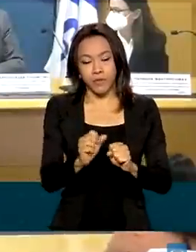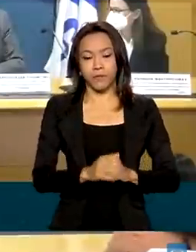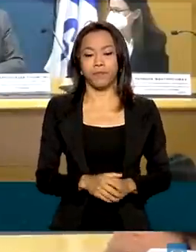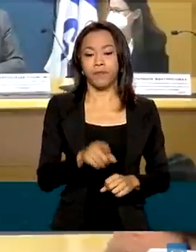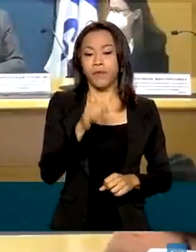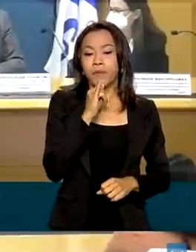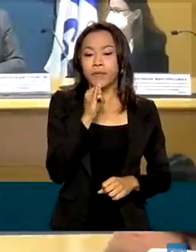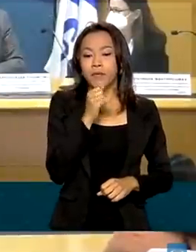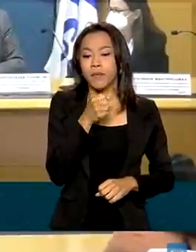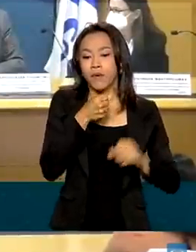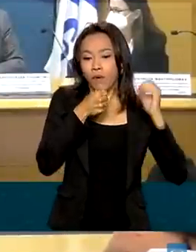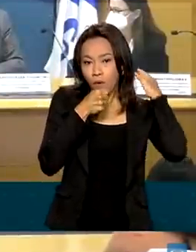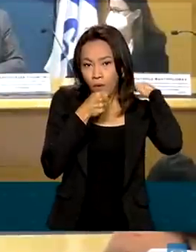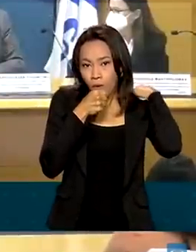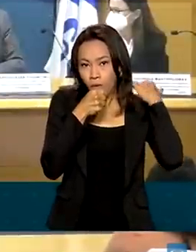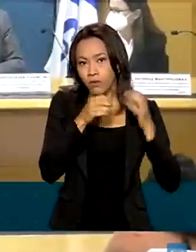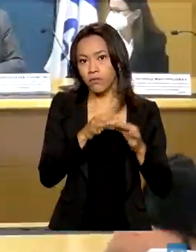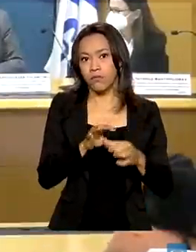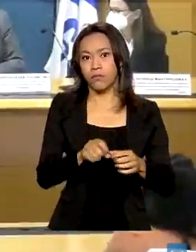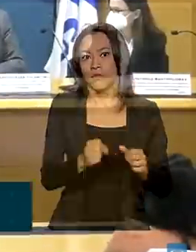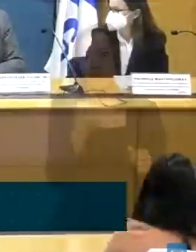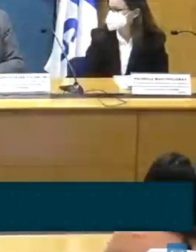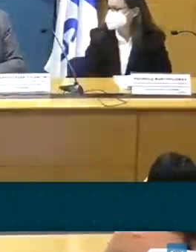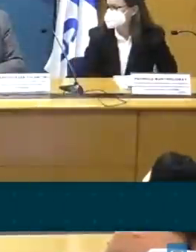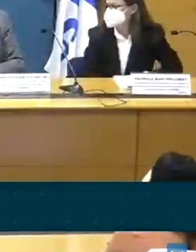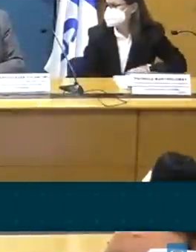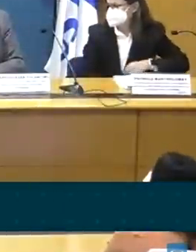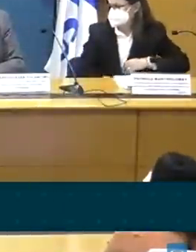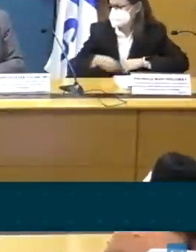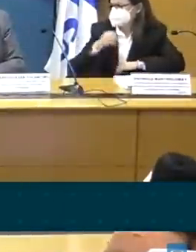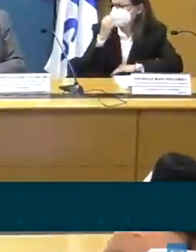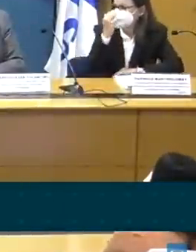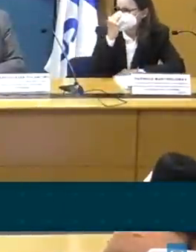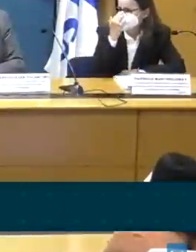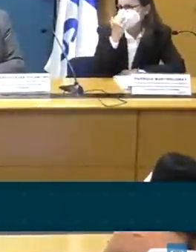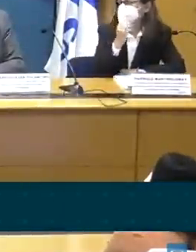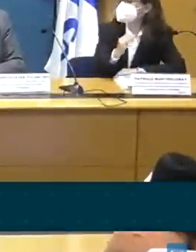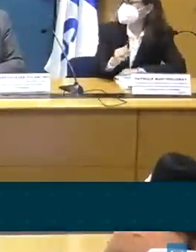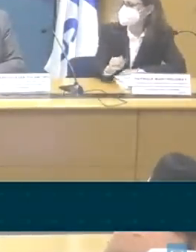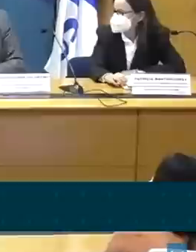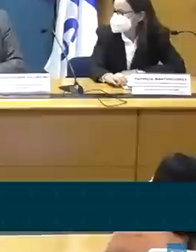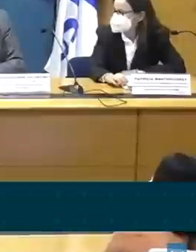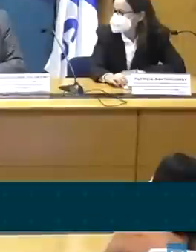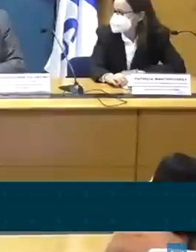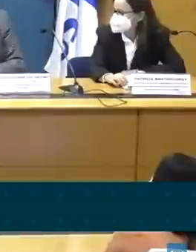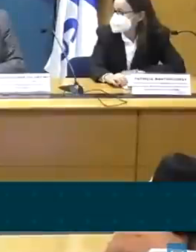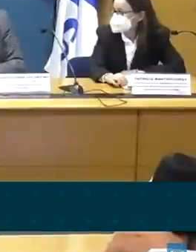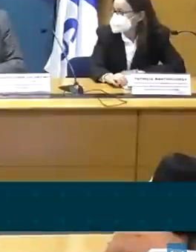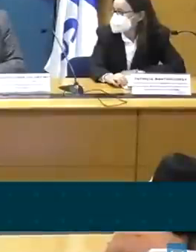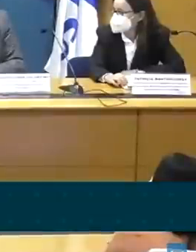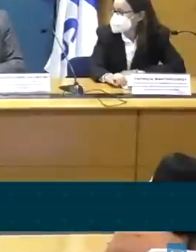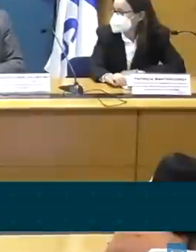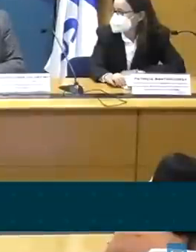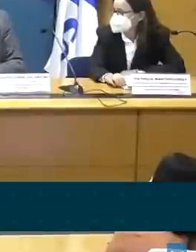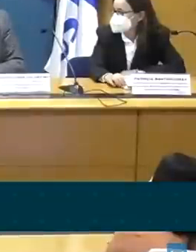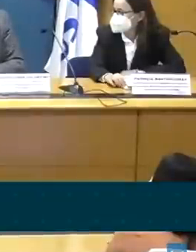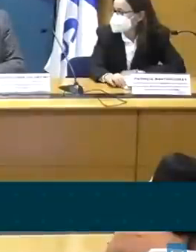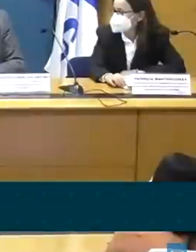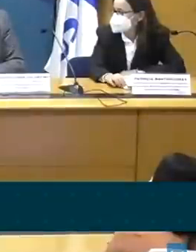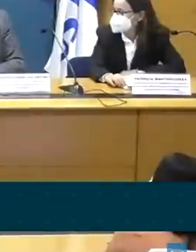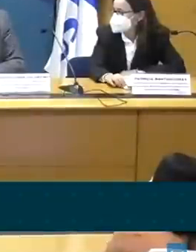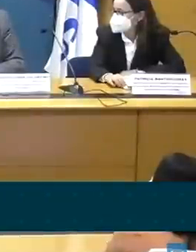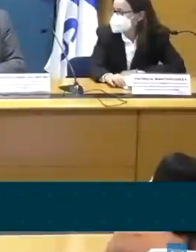prolongada por mais de três semanas, algum eventual sangramento enquanto tossir, dor ao respirar, enfim, febre